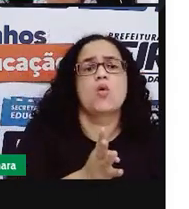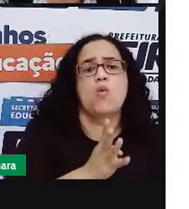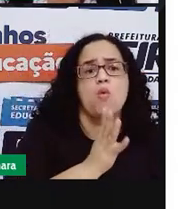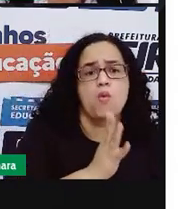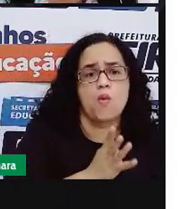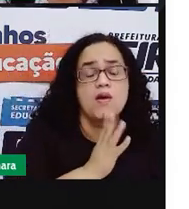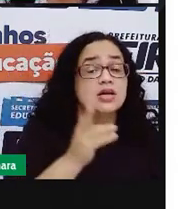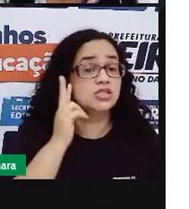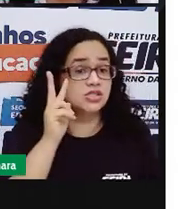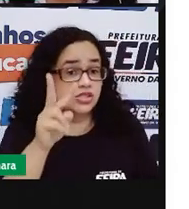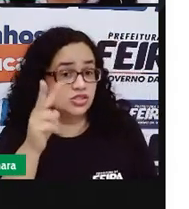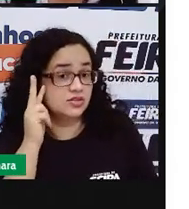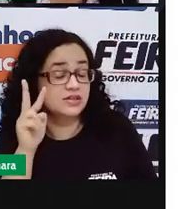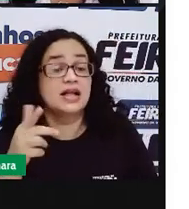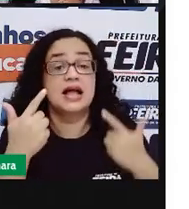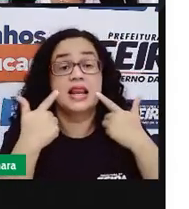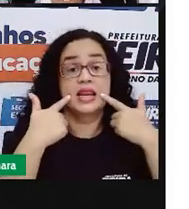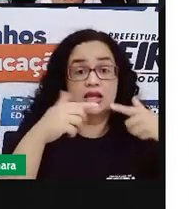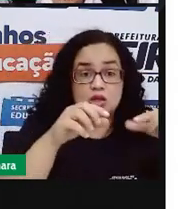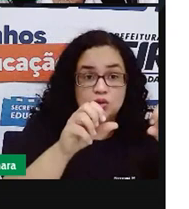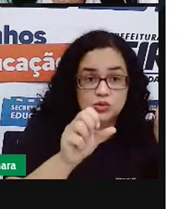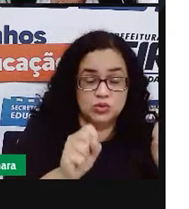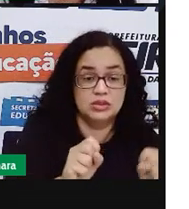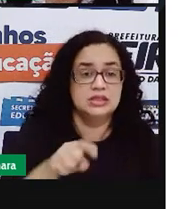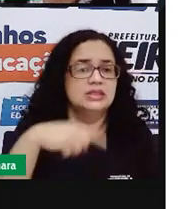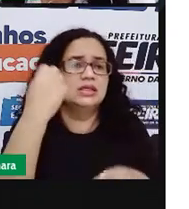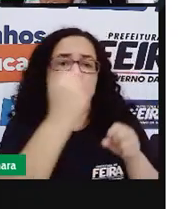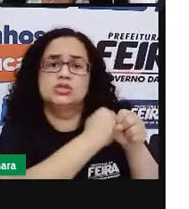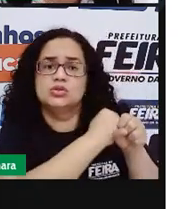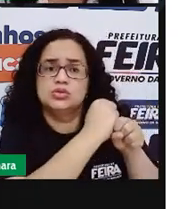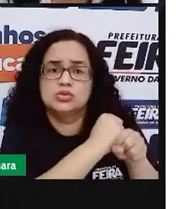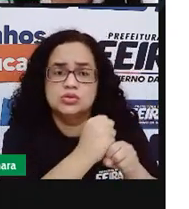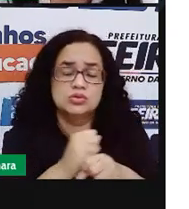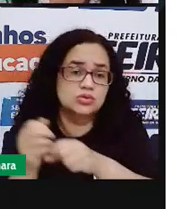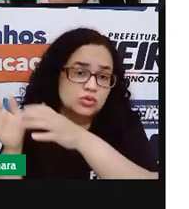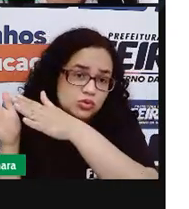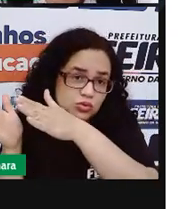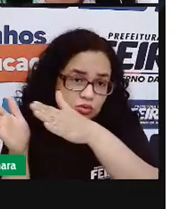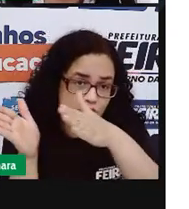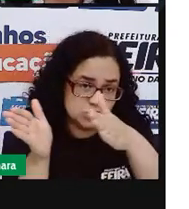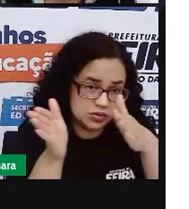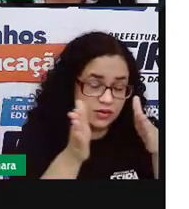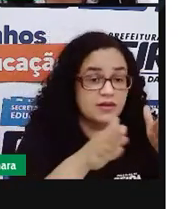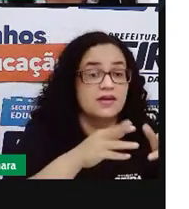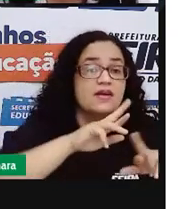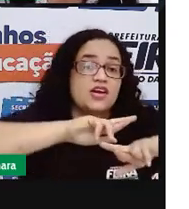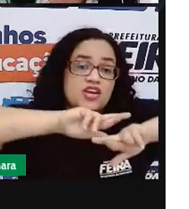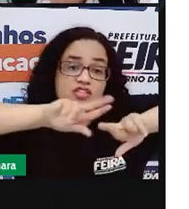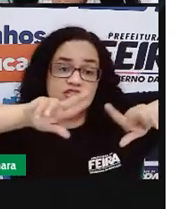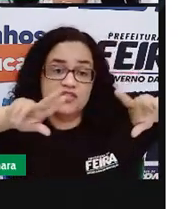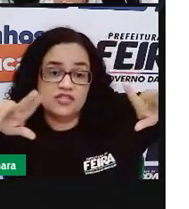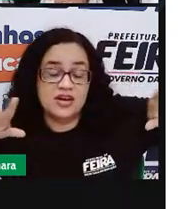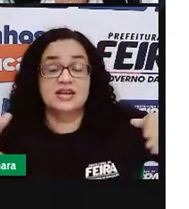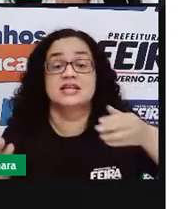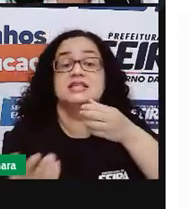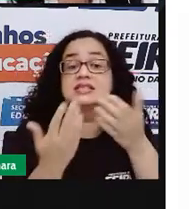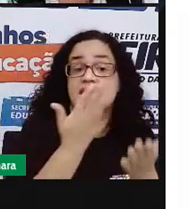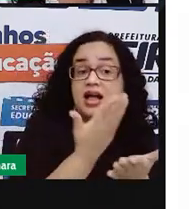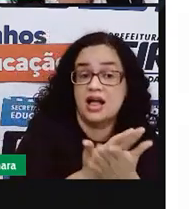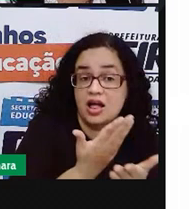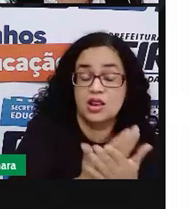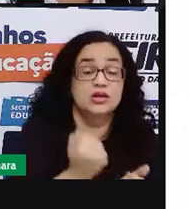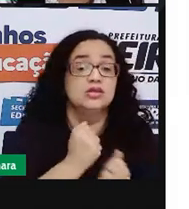Nós temos visto essa linguagem desde o início dos nossos percursos. Em várias aulas, nós podemos